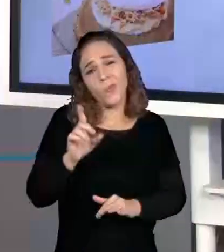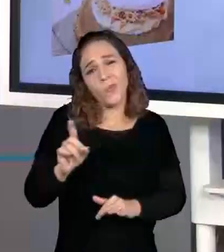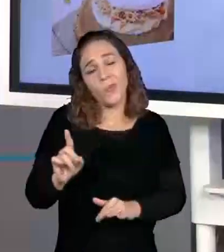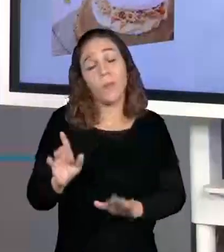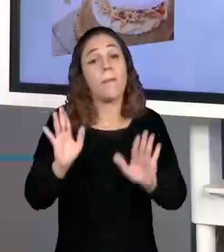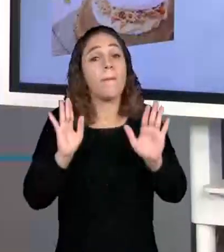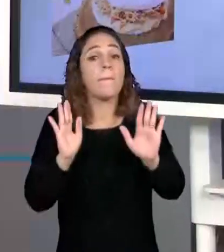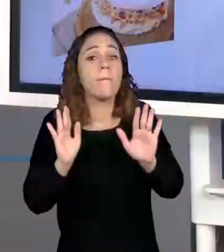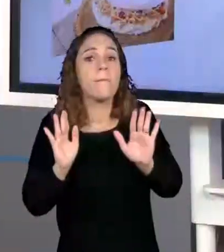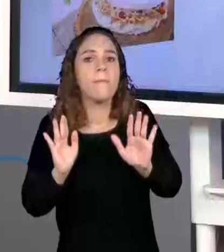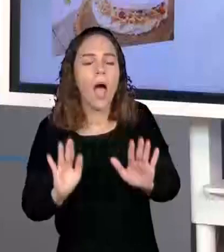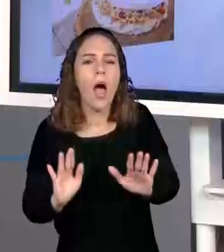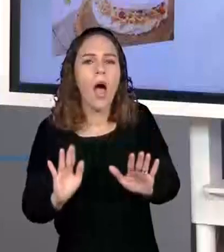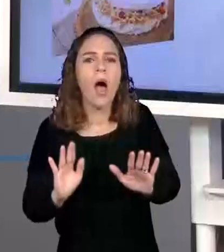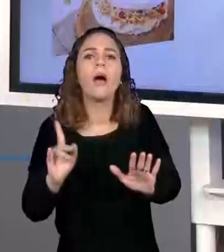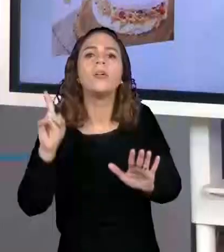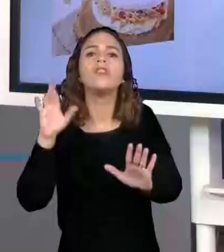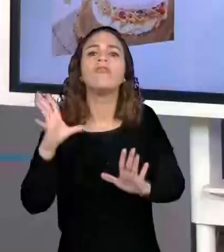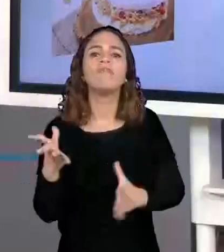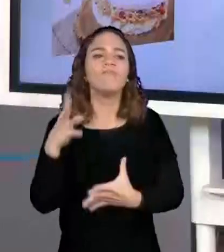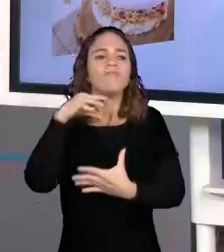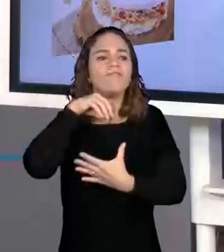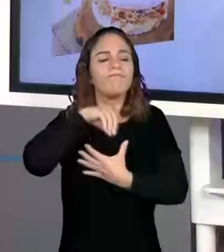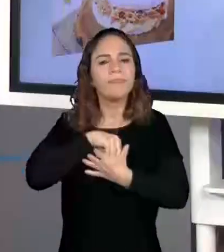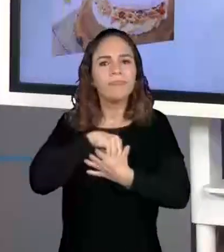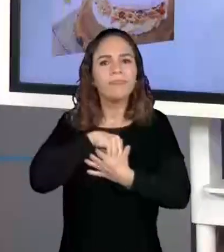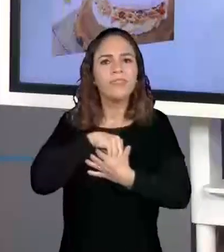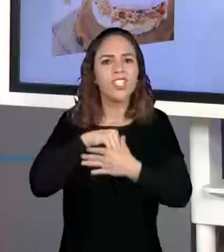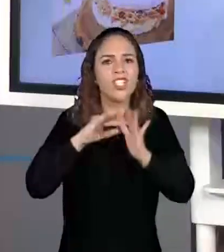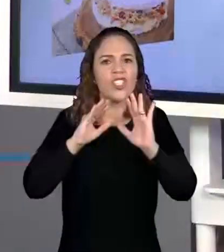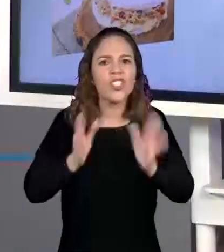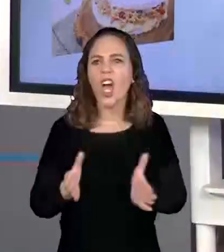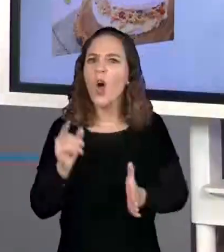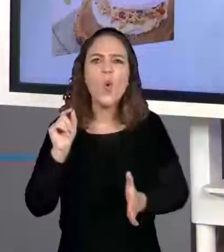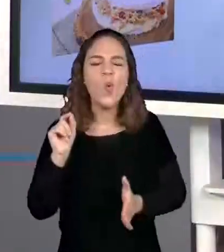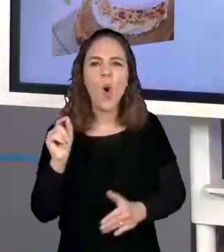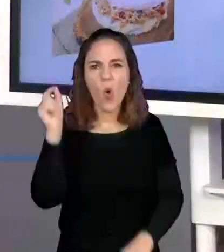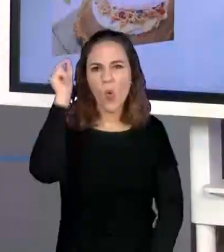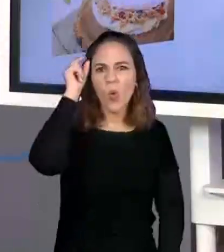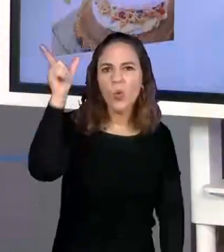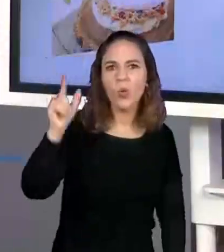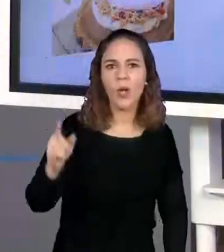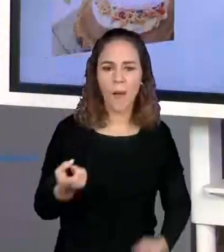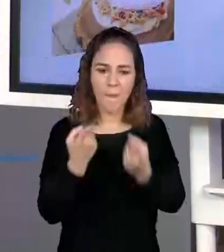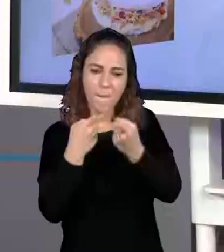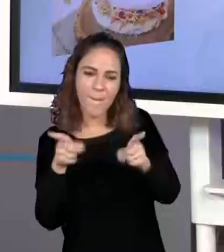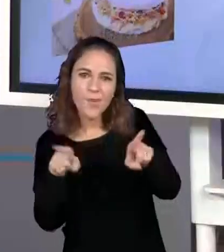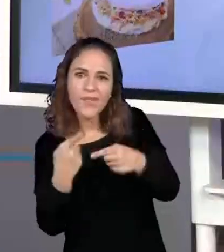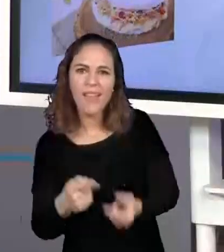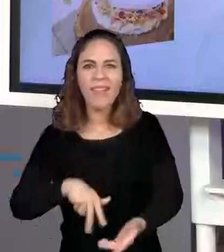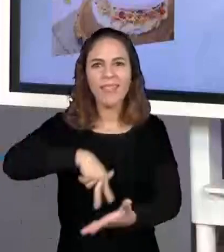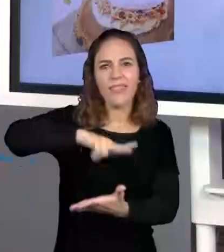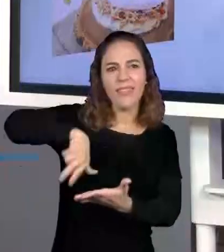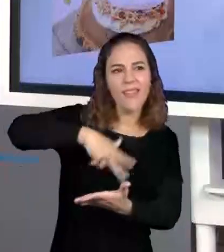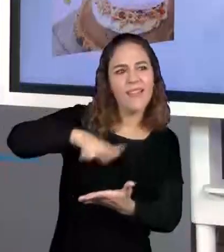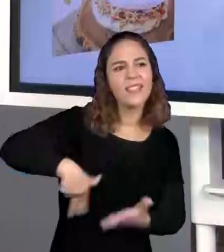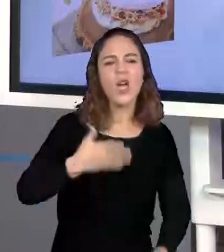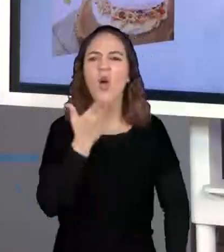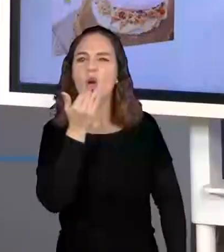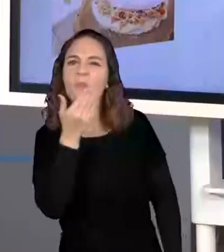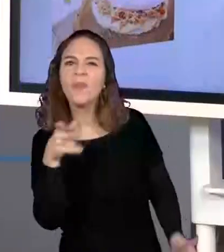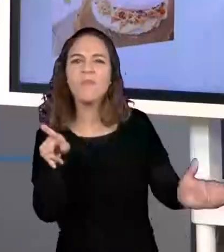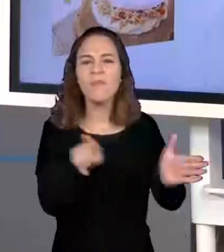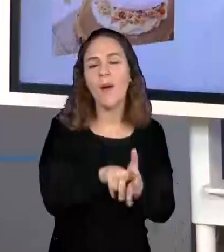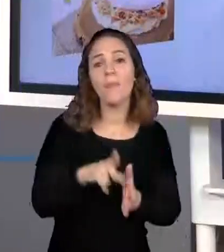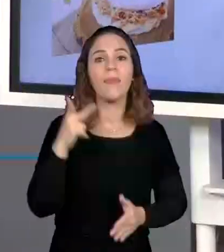Mas trouxeram com eles tanta cultura, comida, música, dança. Então, quero que você